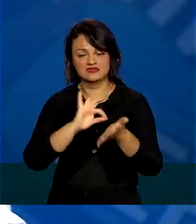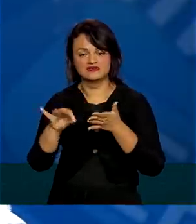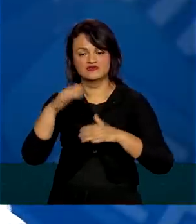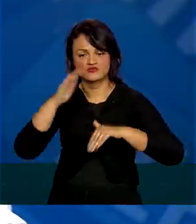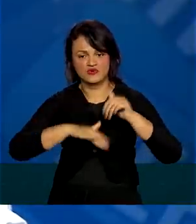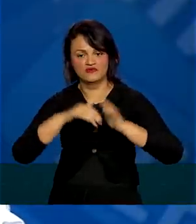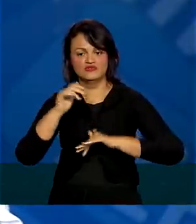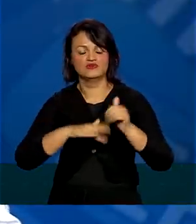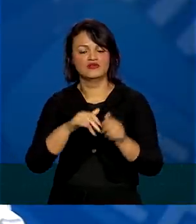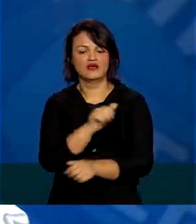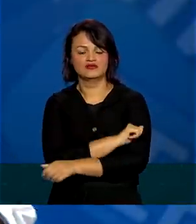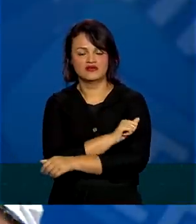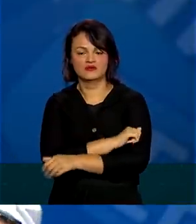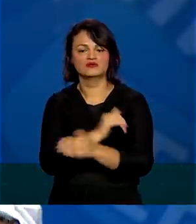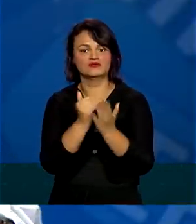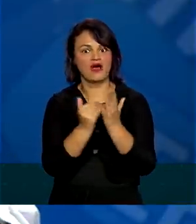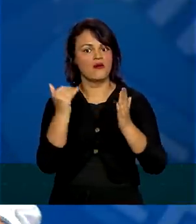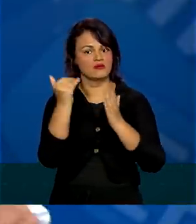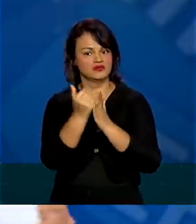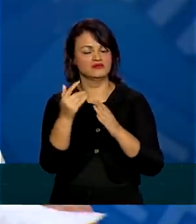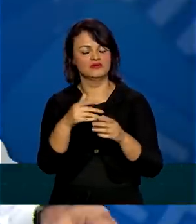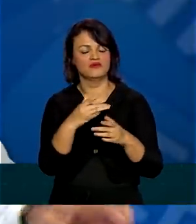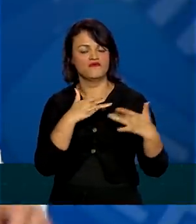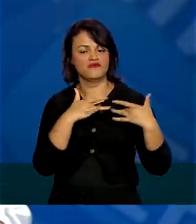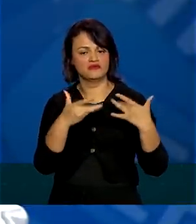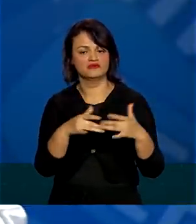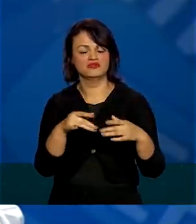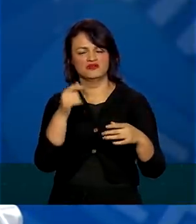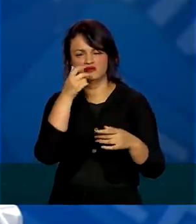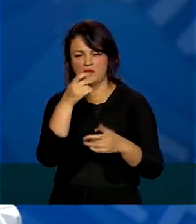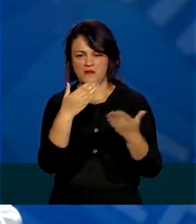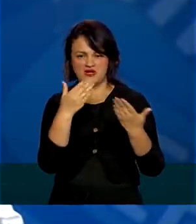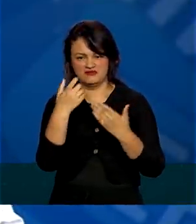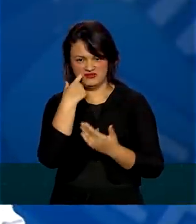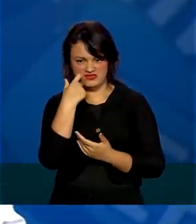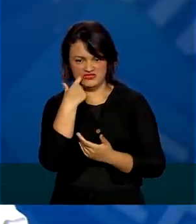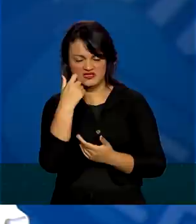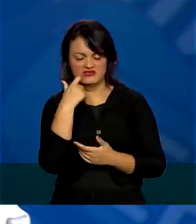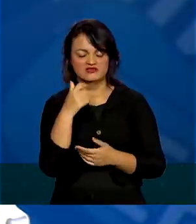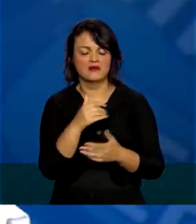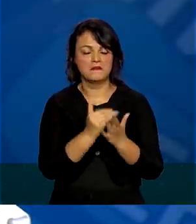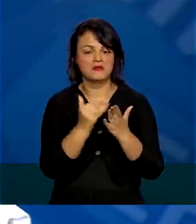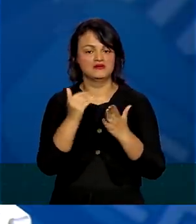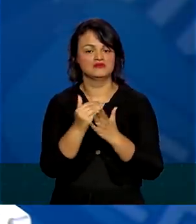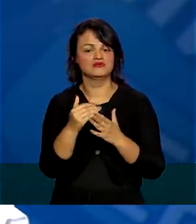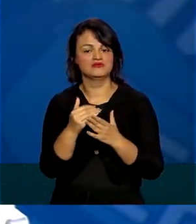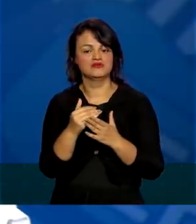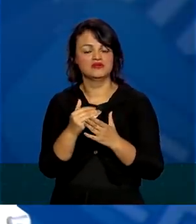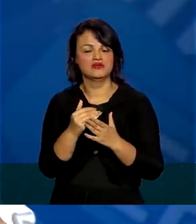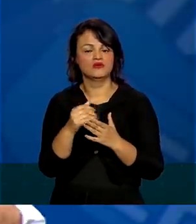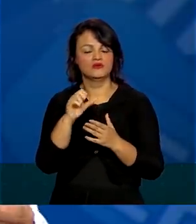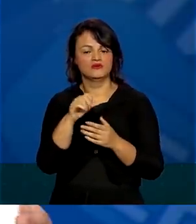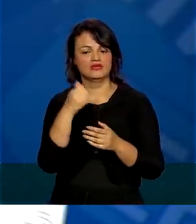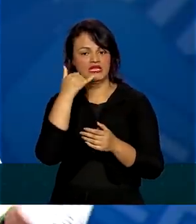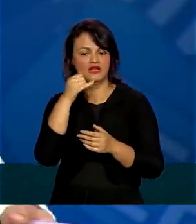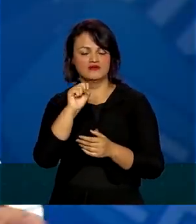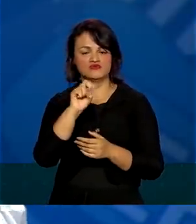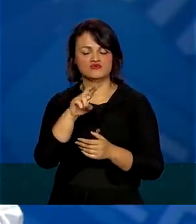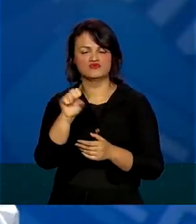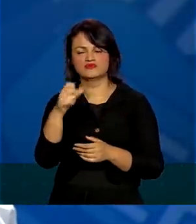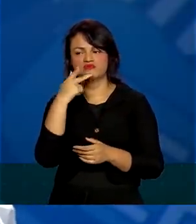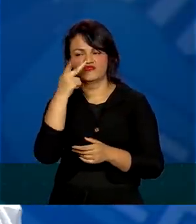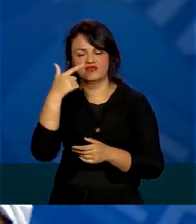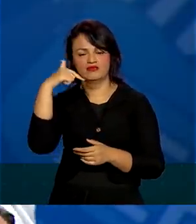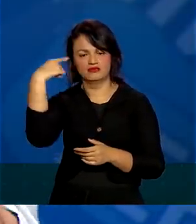profissionais e estudantes só aumenta em relação à sexta-feira, foi mais um tanto. Os telesus, isso eu posso falar depois,